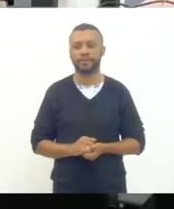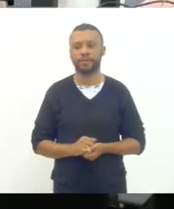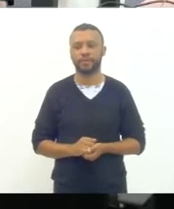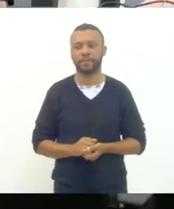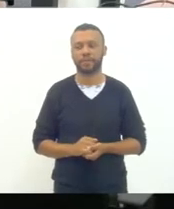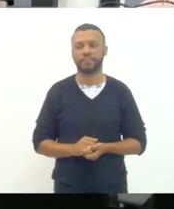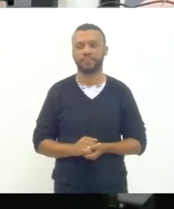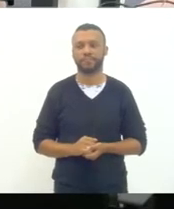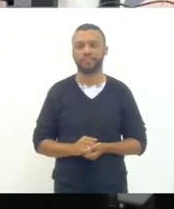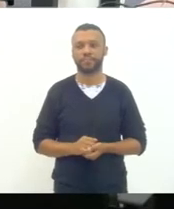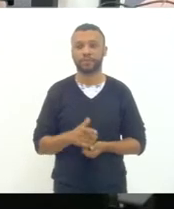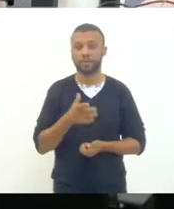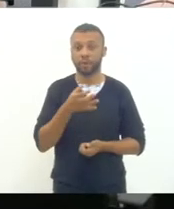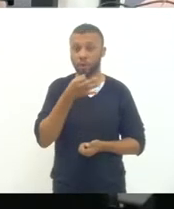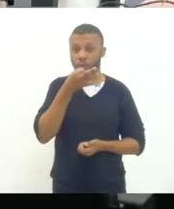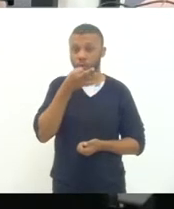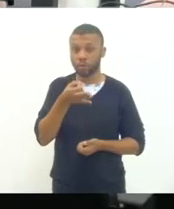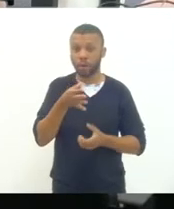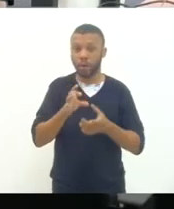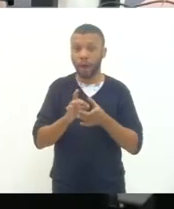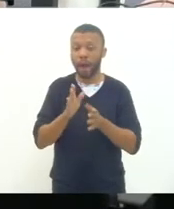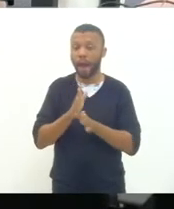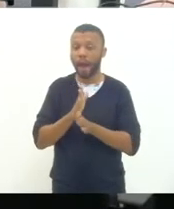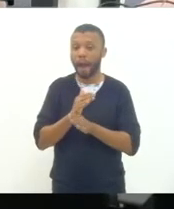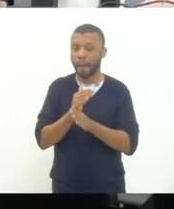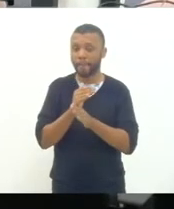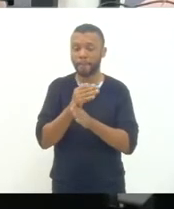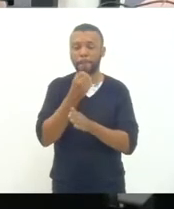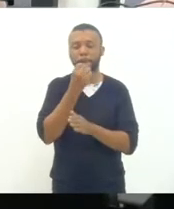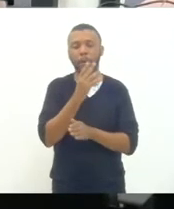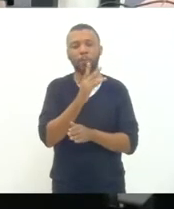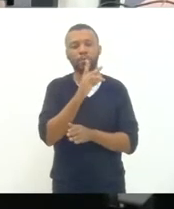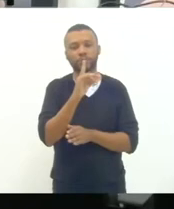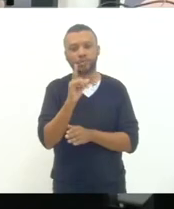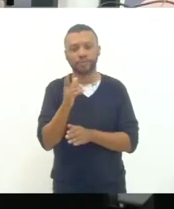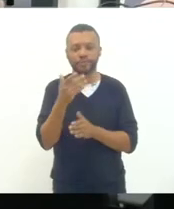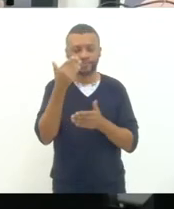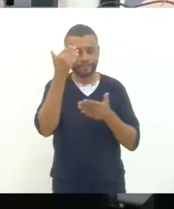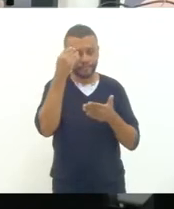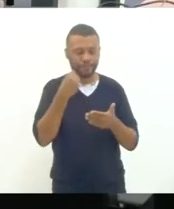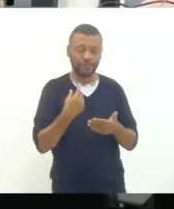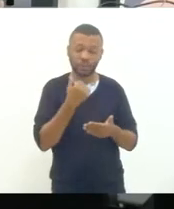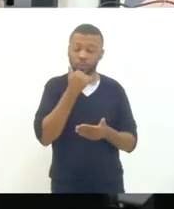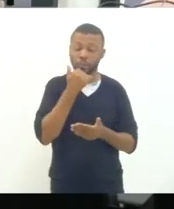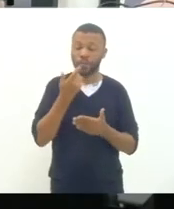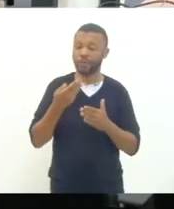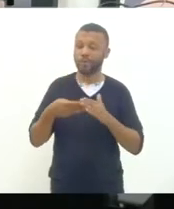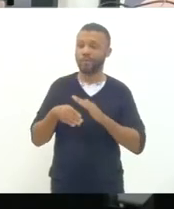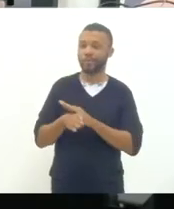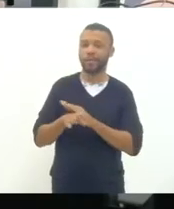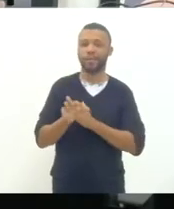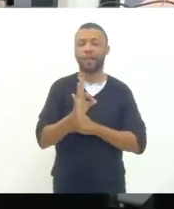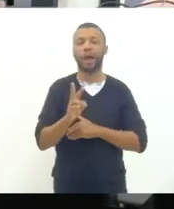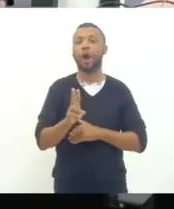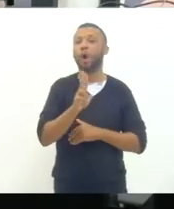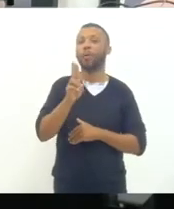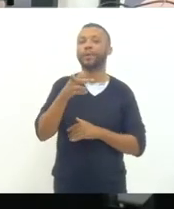abre o som Carlos por favor bom dia obrigado pela presença estou acostumado a utilizar